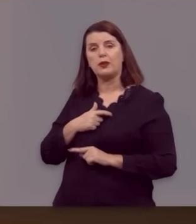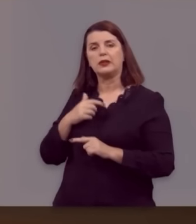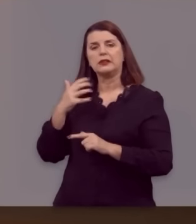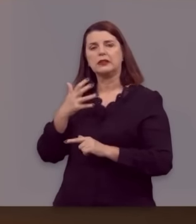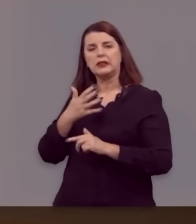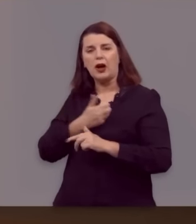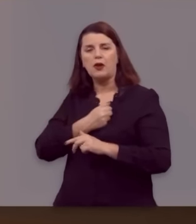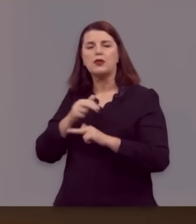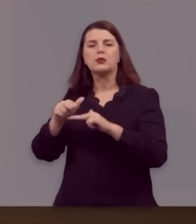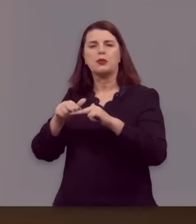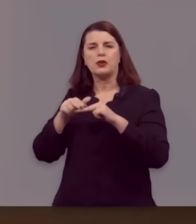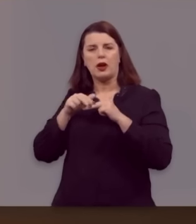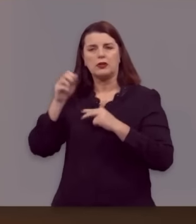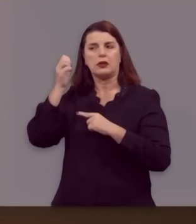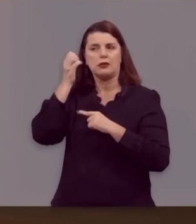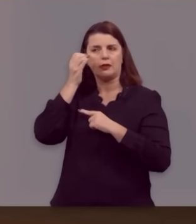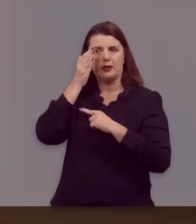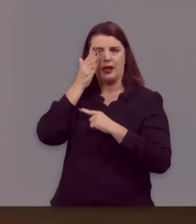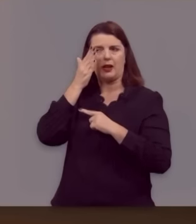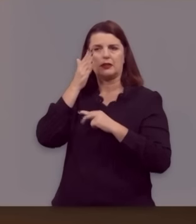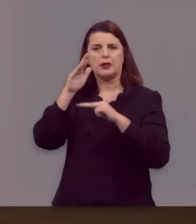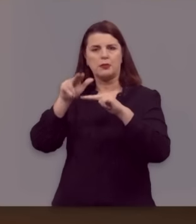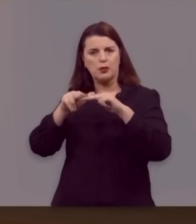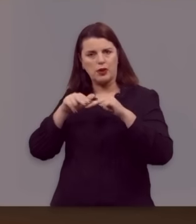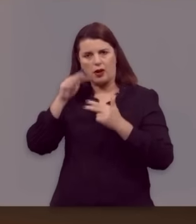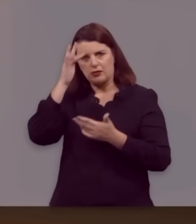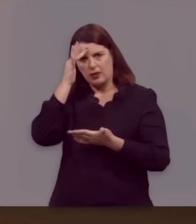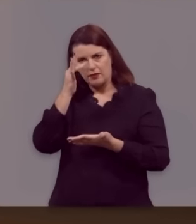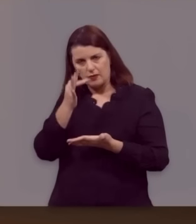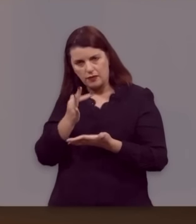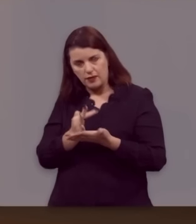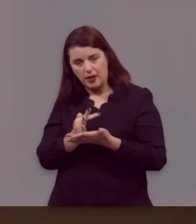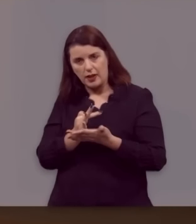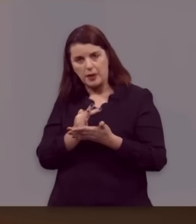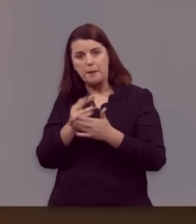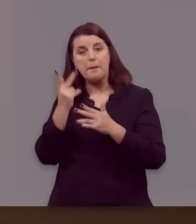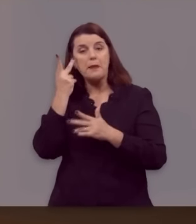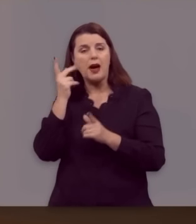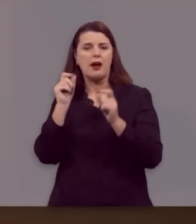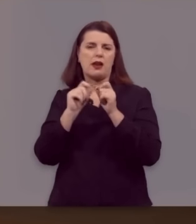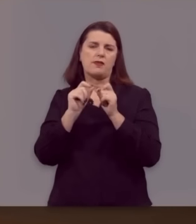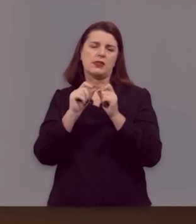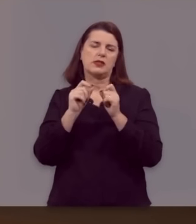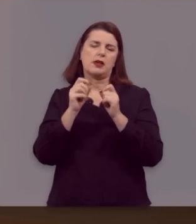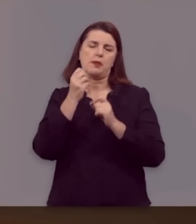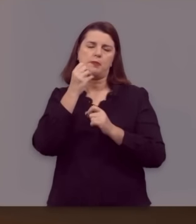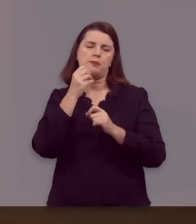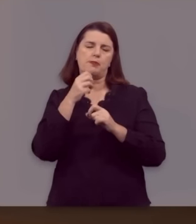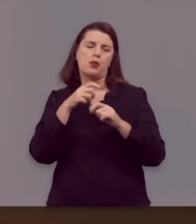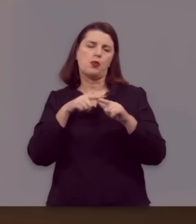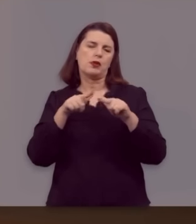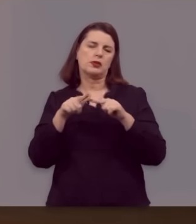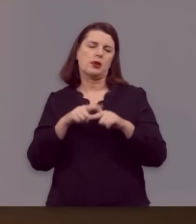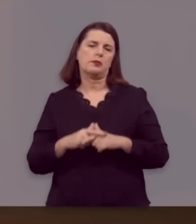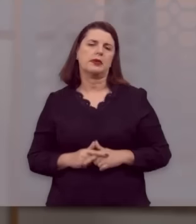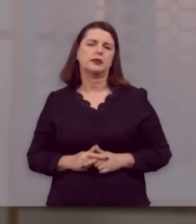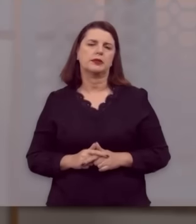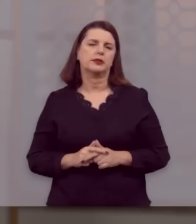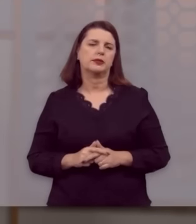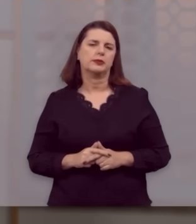boas obras. É isso que a palavra de Deus nos ensina, é isso que a reforma protestante resgatou.